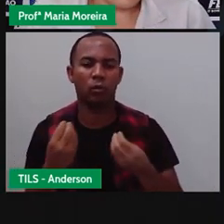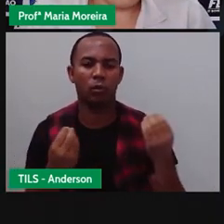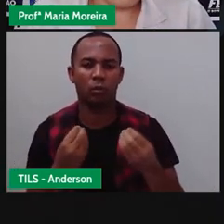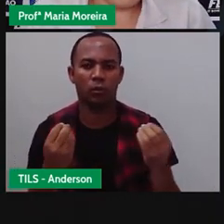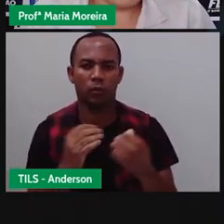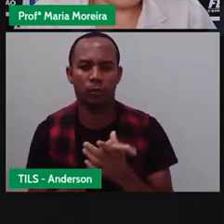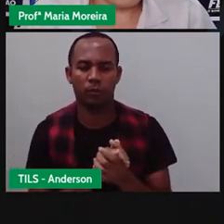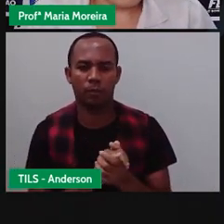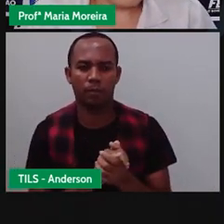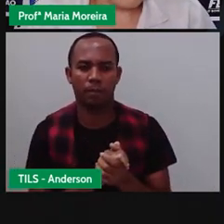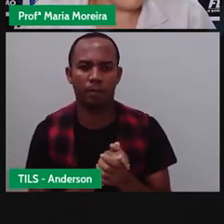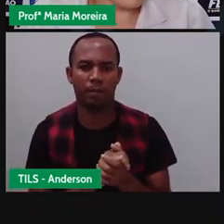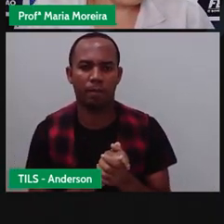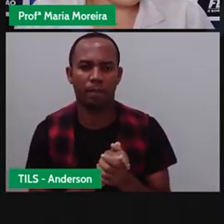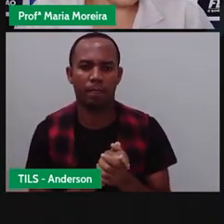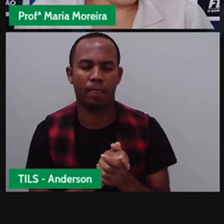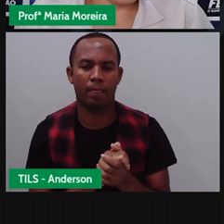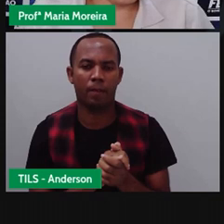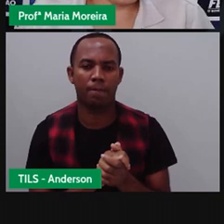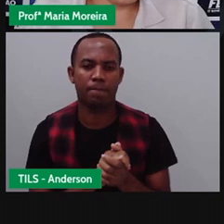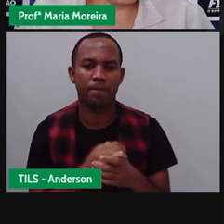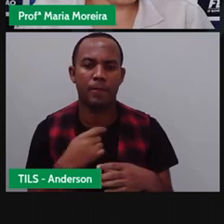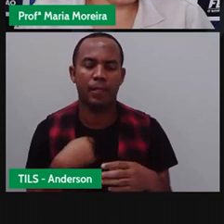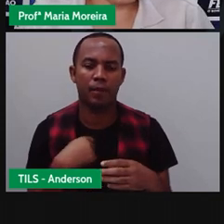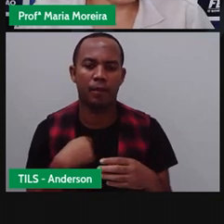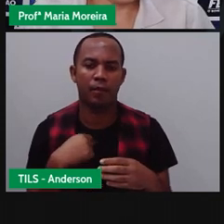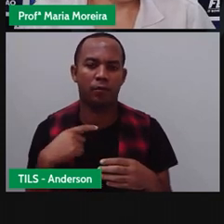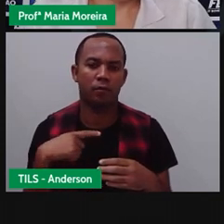Por exemplo, eu tenho